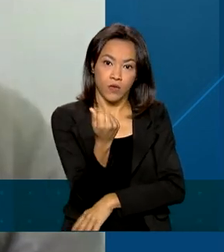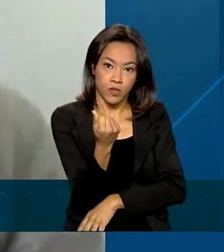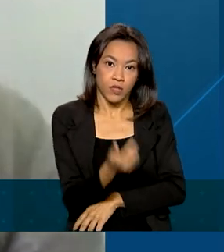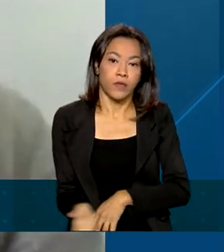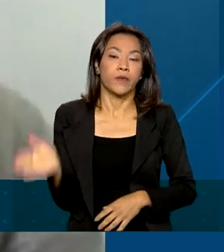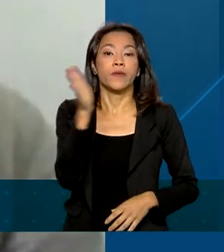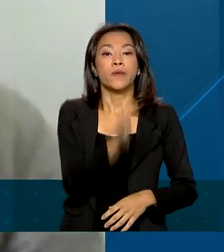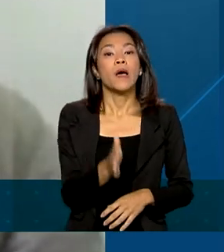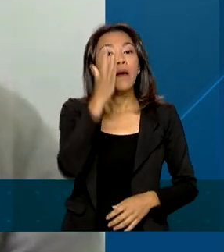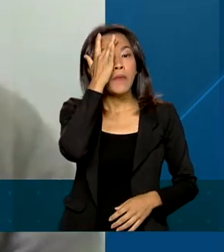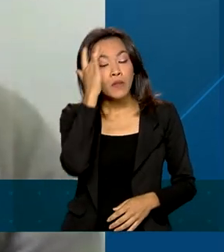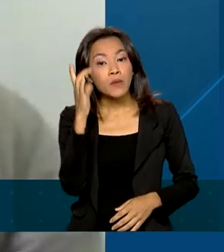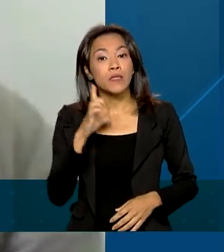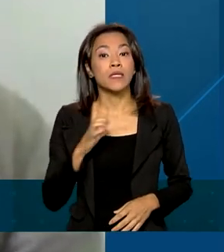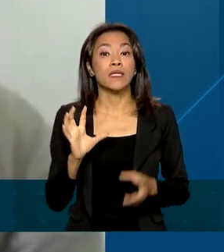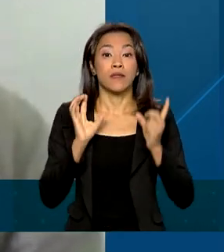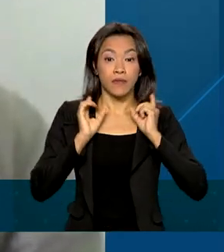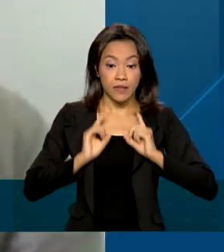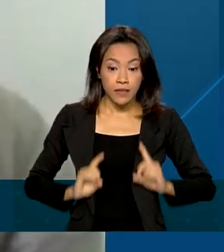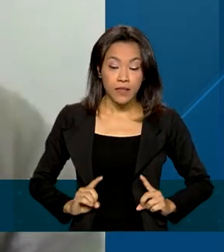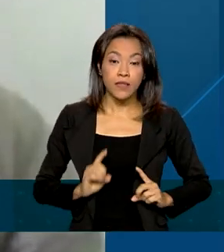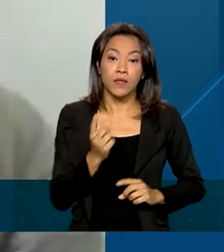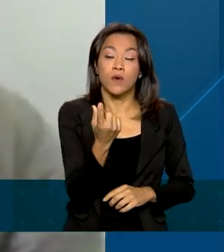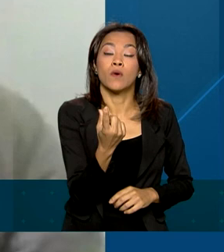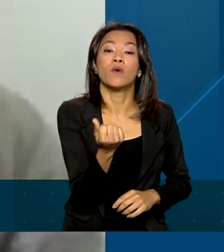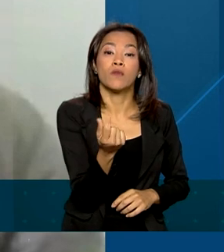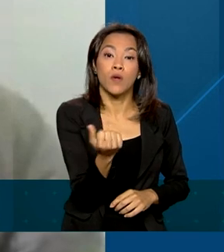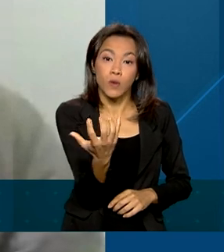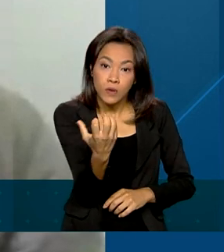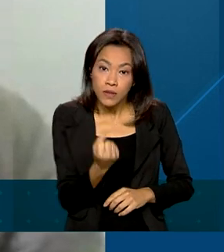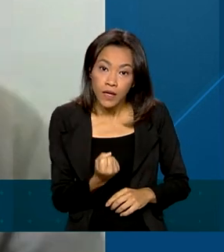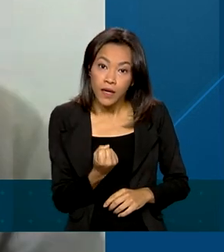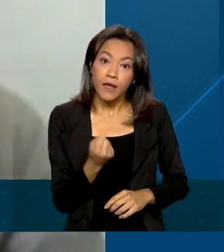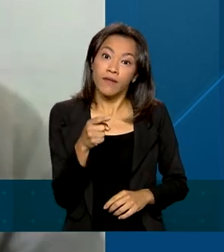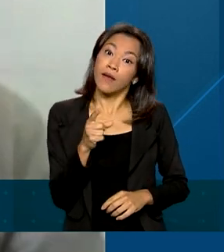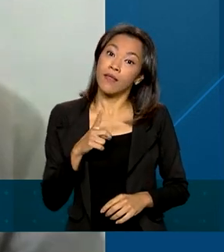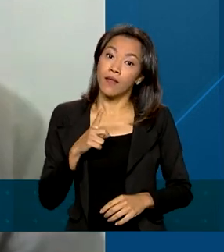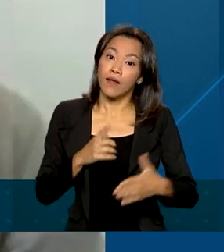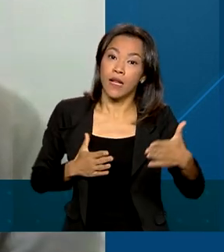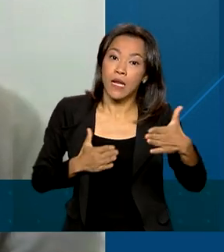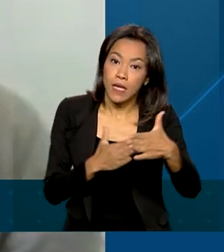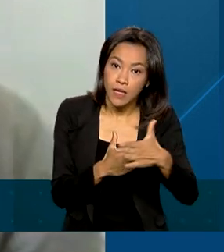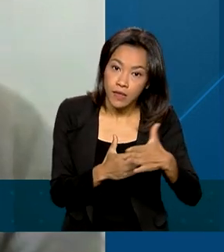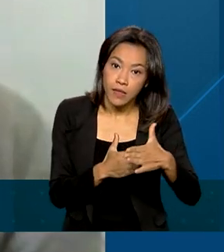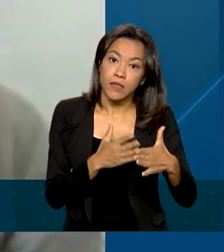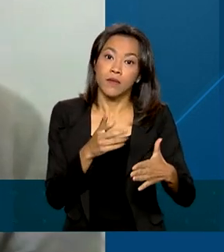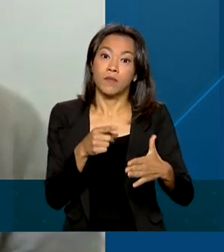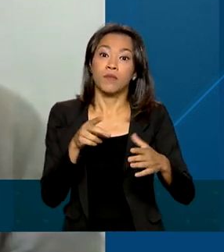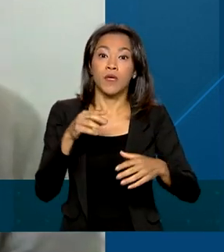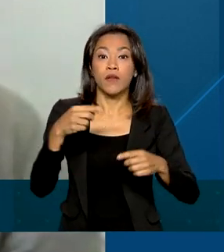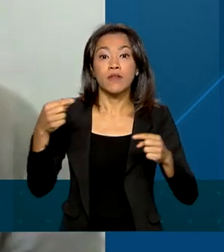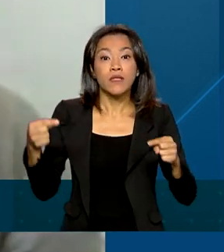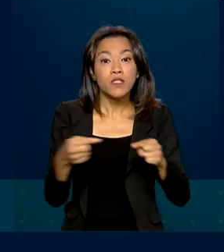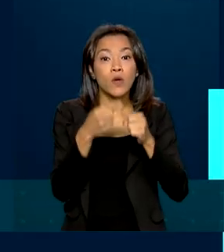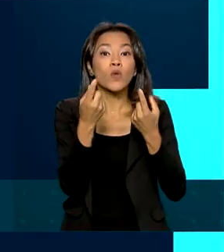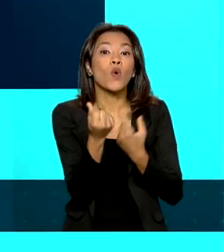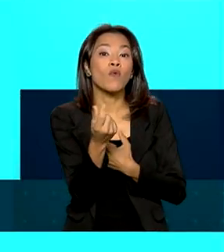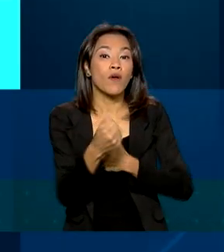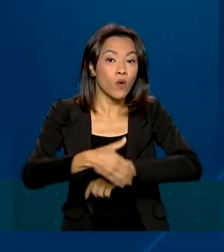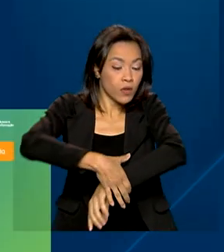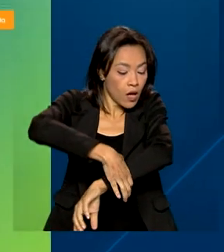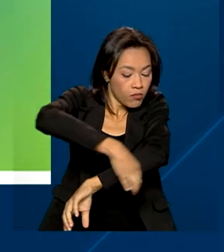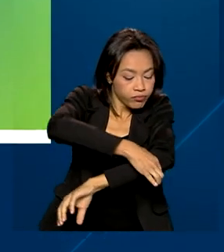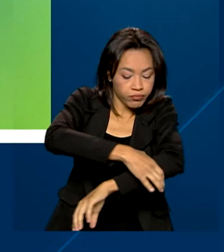de pessoa com deficiência, por outro lado, o valor do saque será limitado ao valor da órtese ou prótese. A